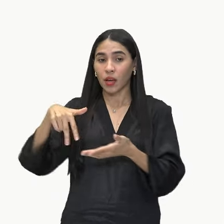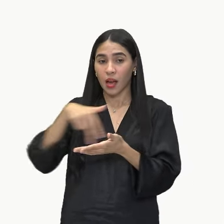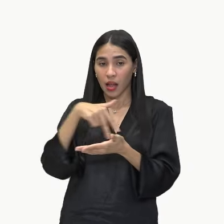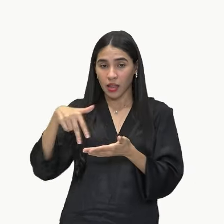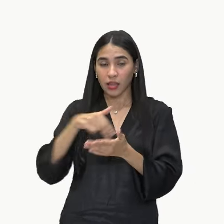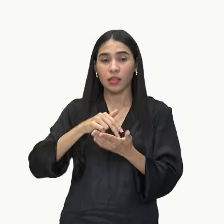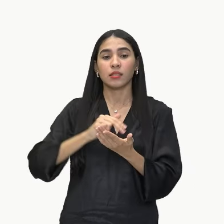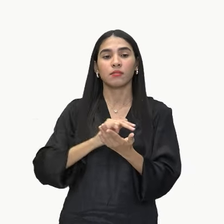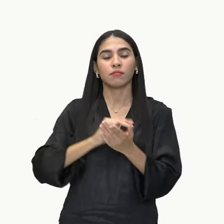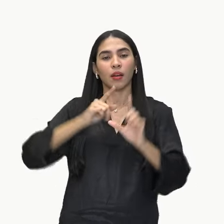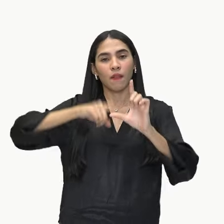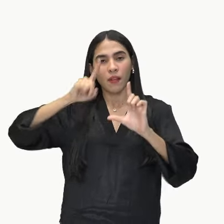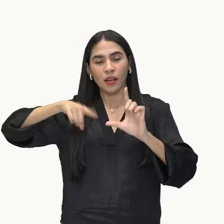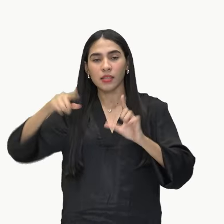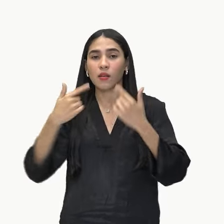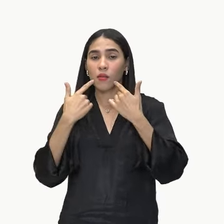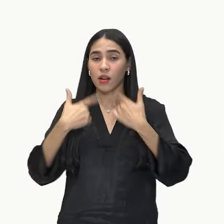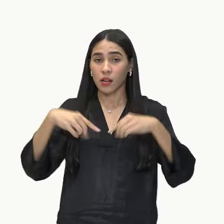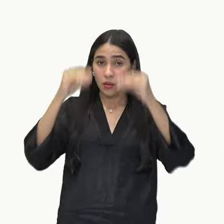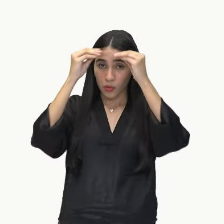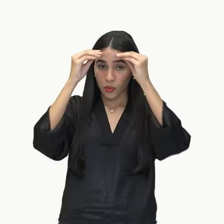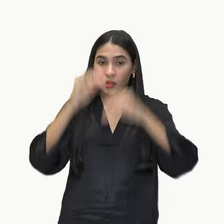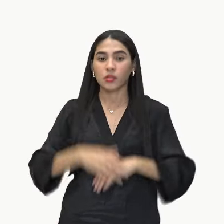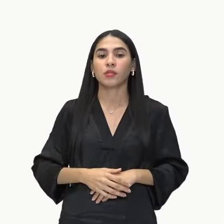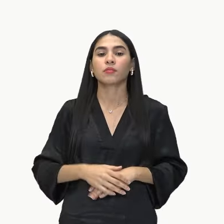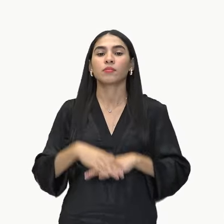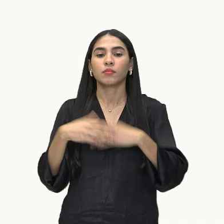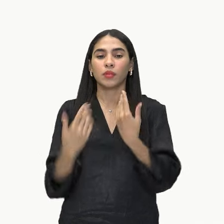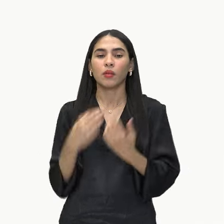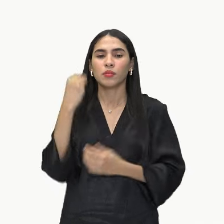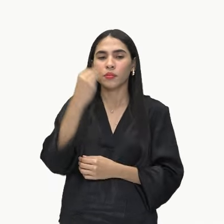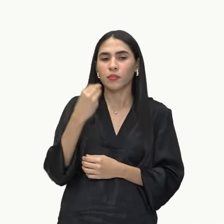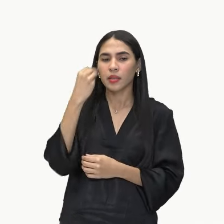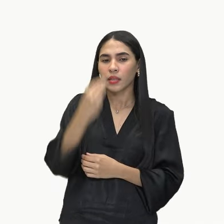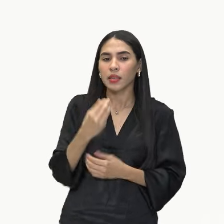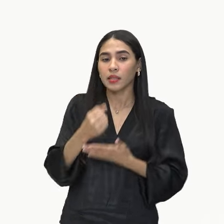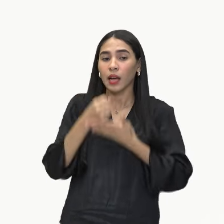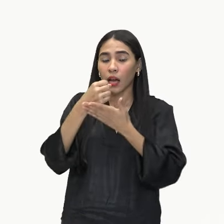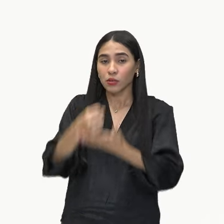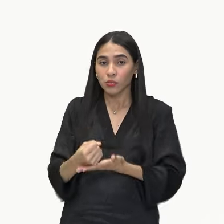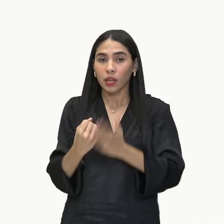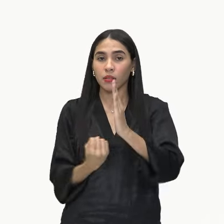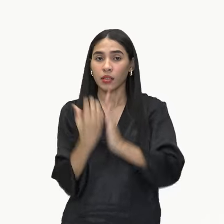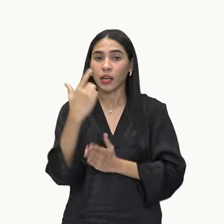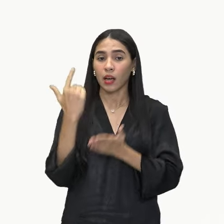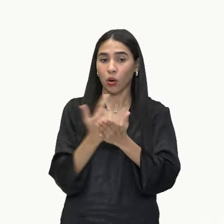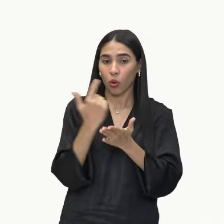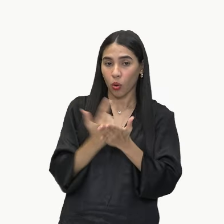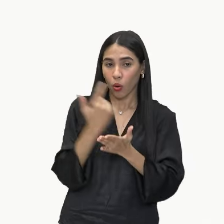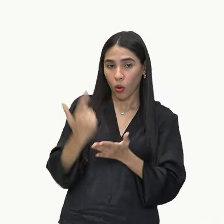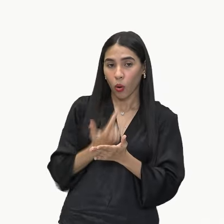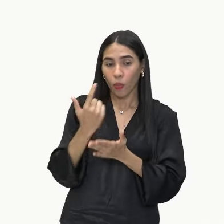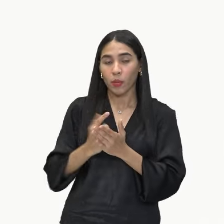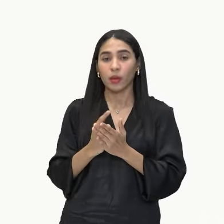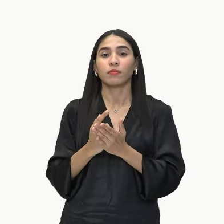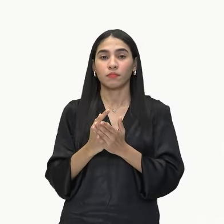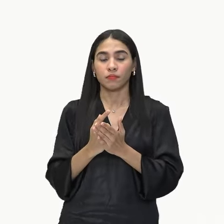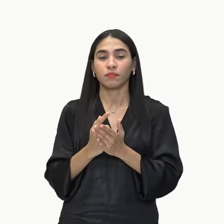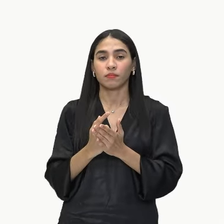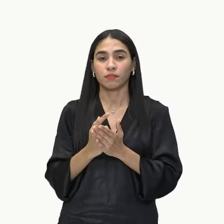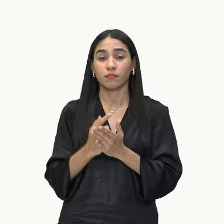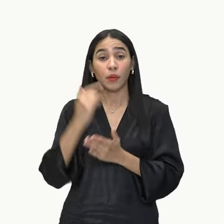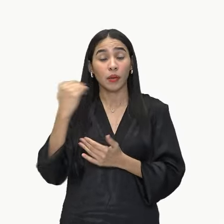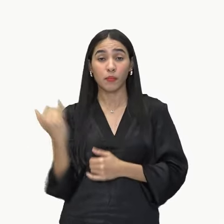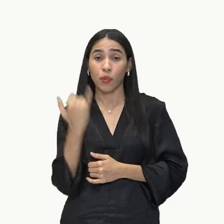as variações linguísticas, cujos resultados contribuíram para a produção de obras decisivas em sua carreira.